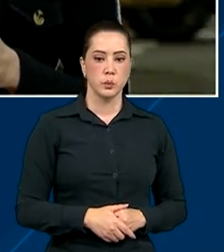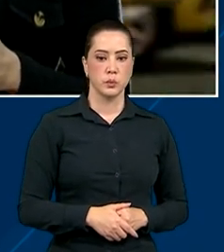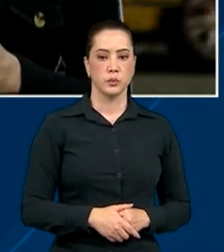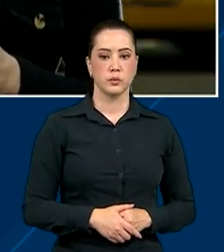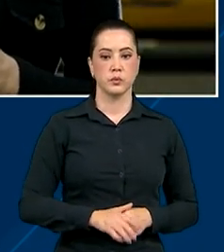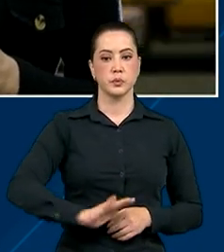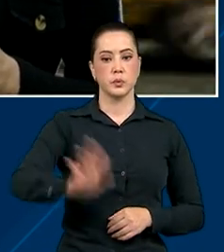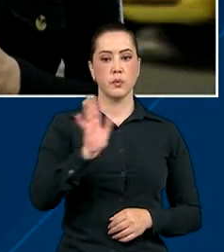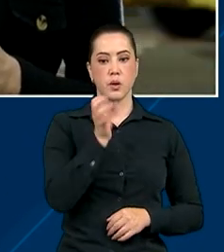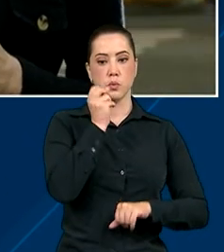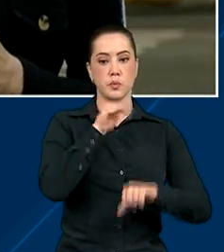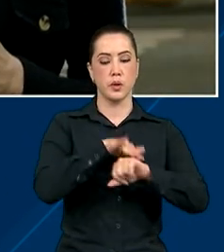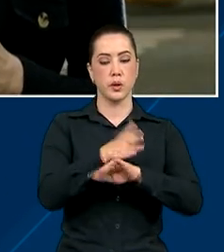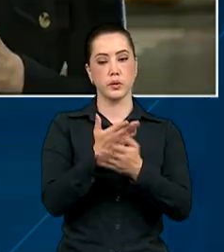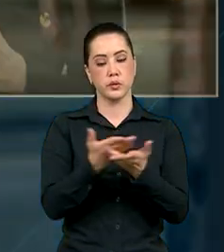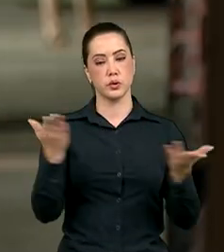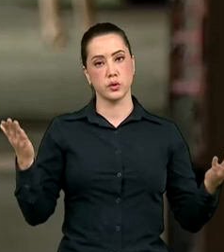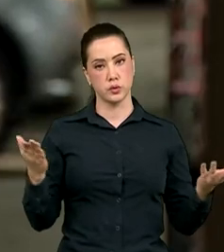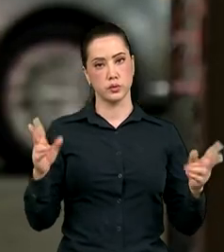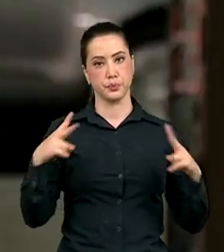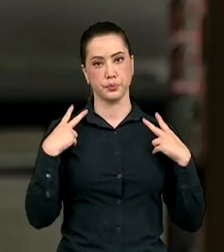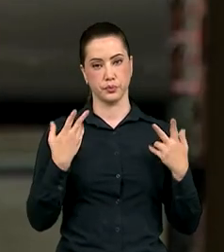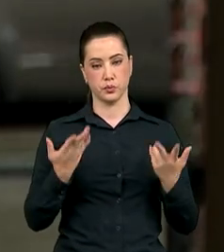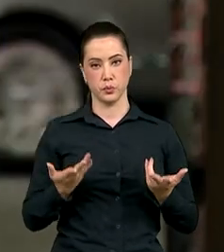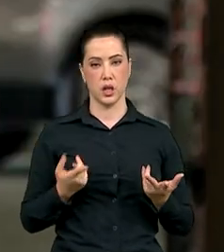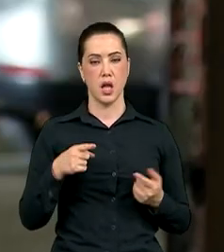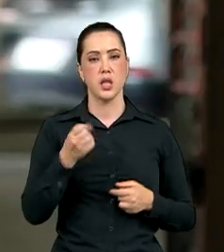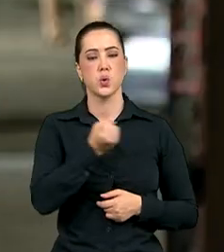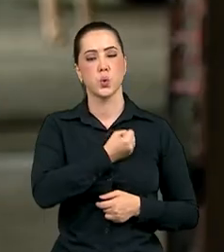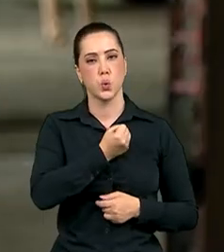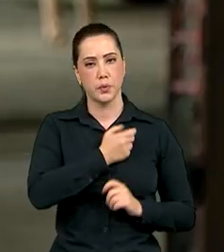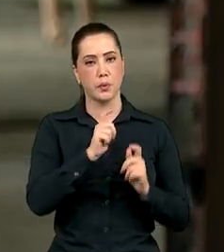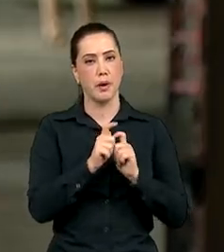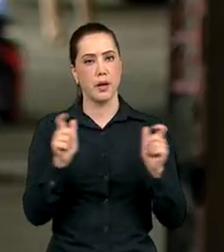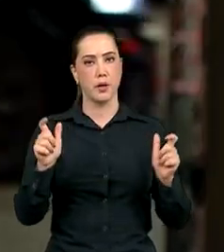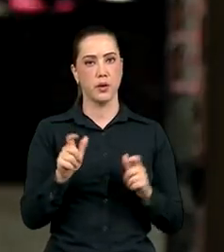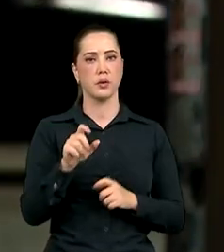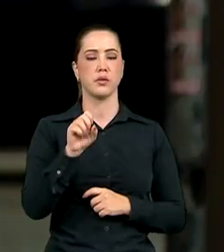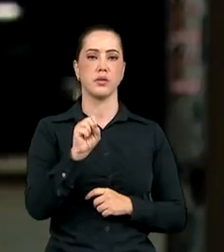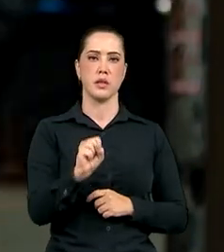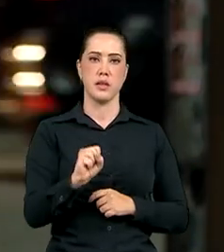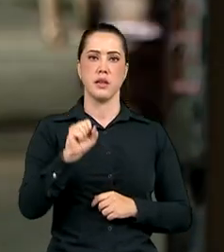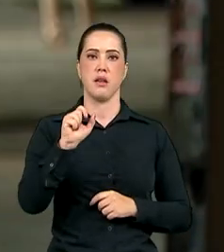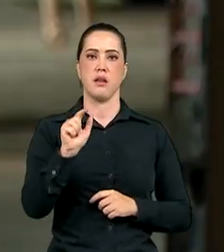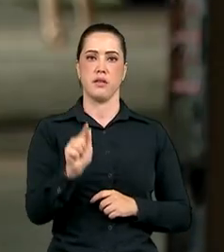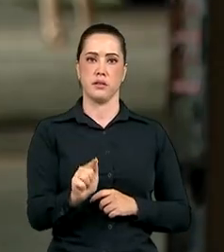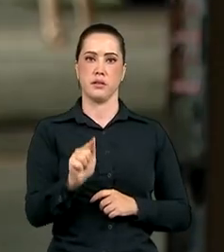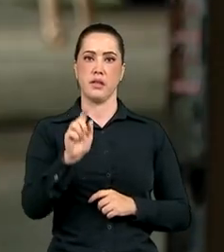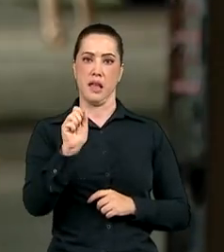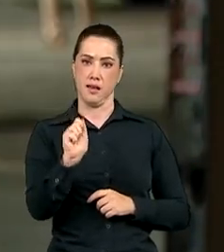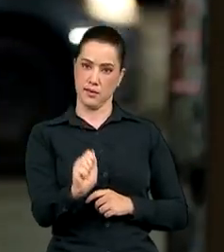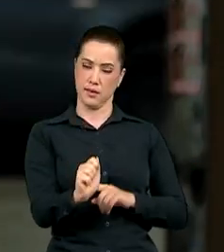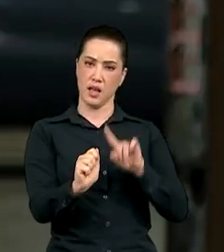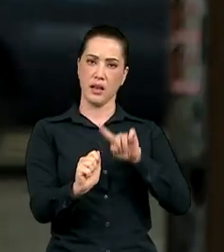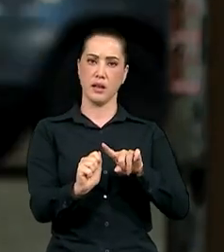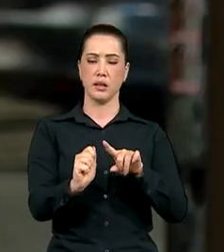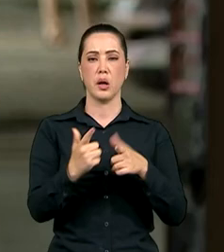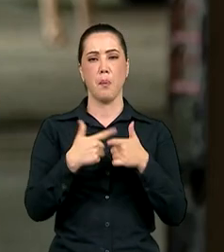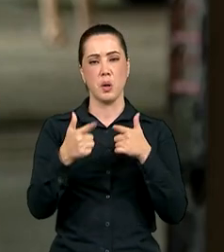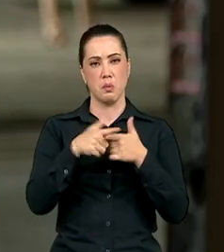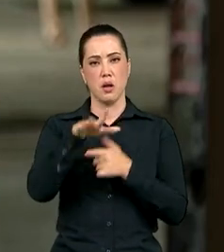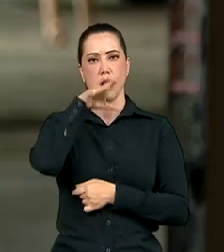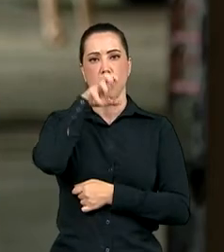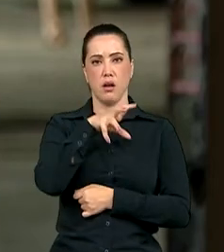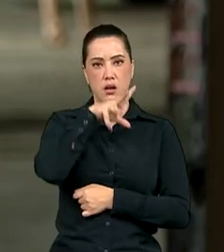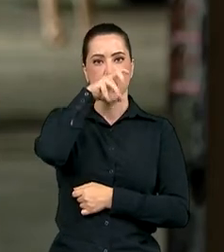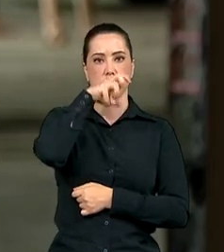Boa noite, Catiúcia. Boa noite a todos. Esse aumento no número de casos de síndrome respiratória aguda grave se deve ao